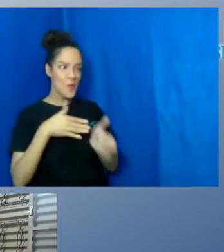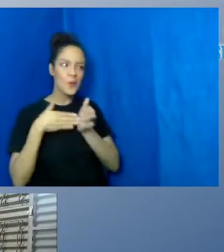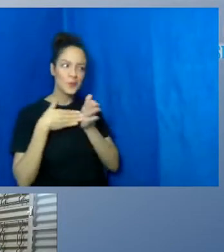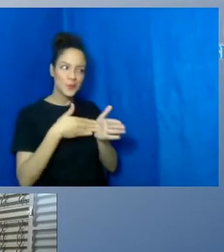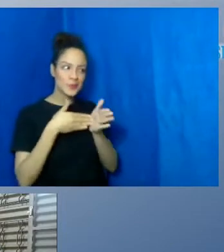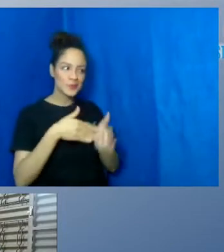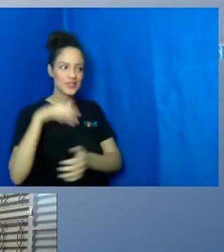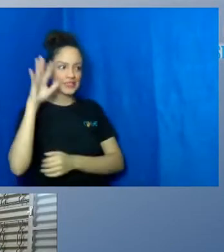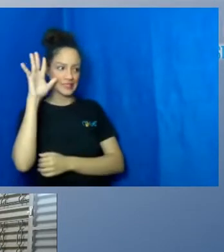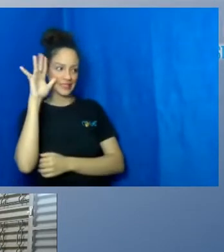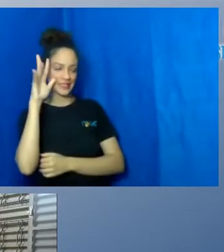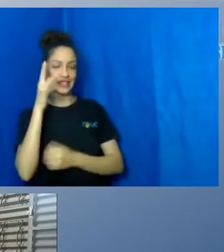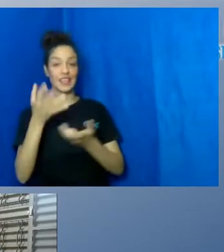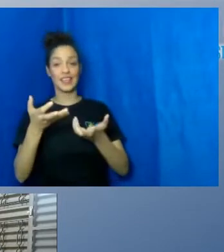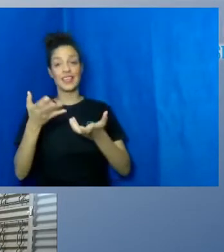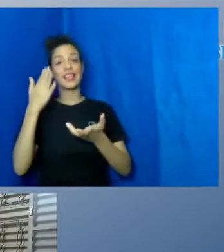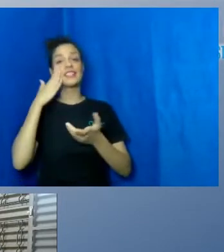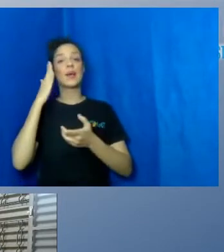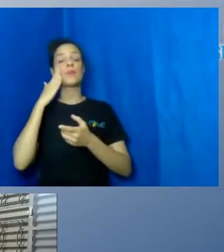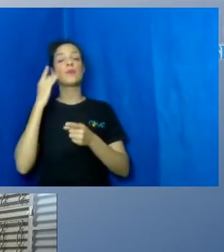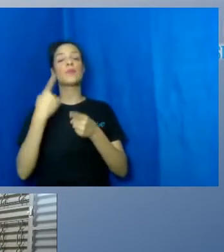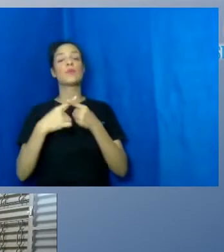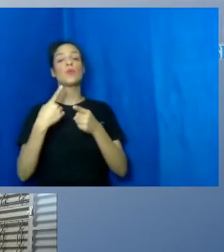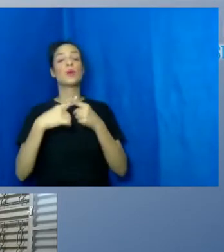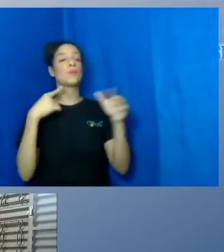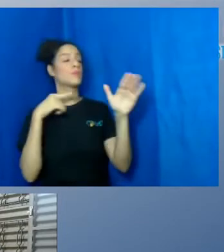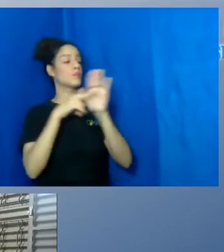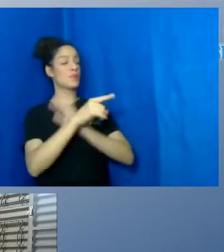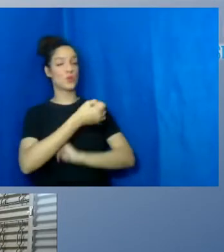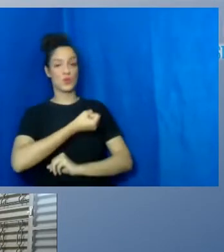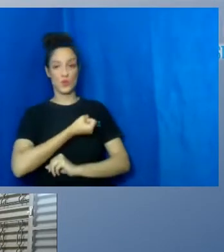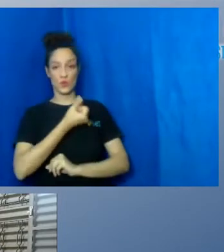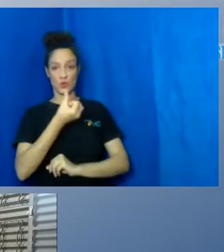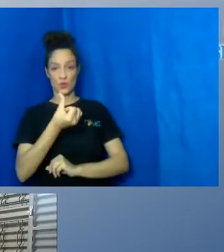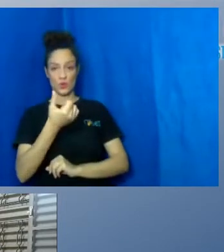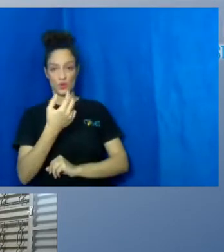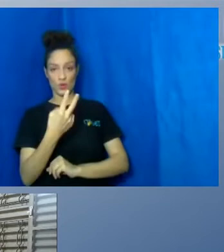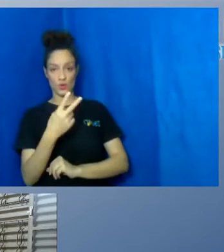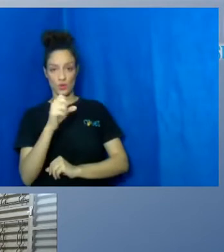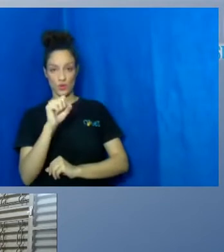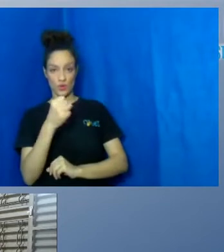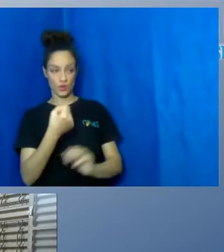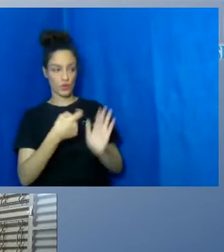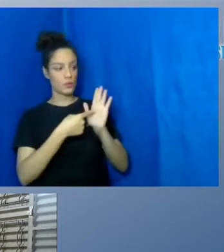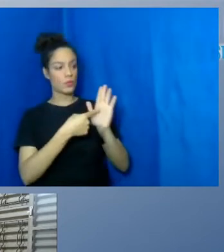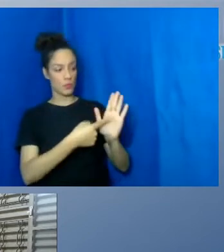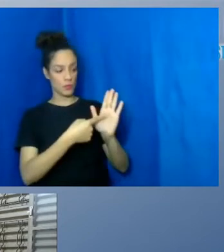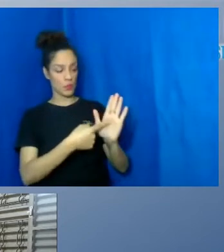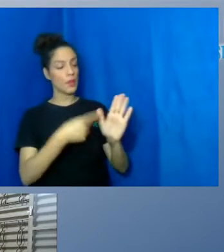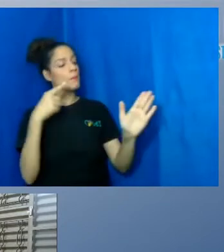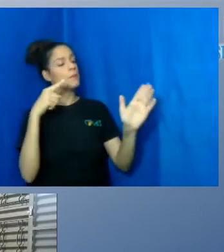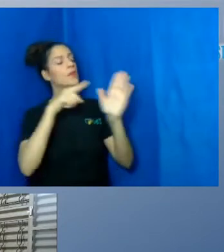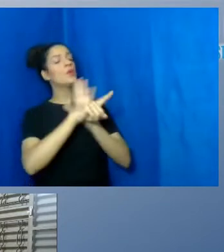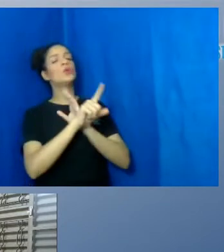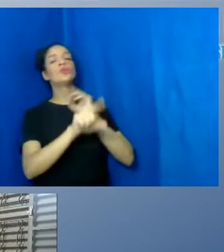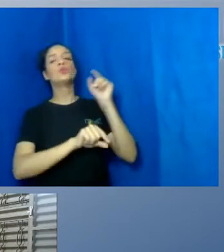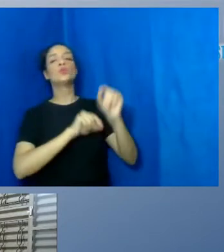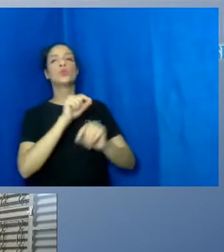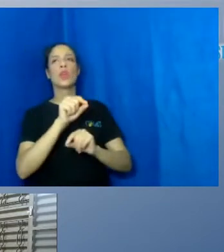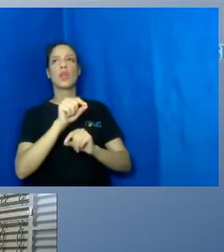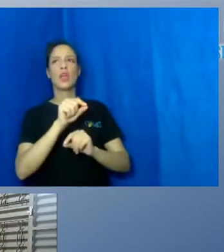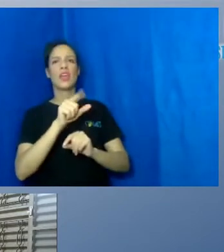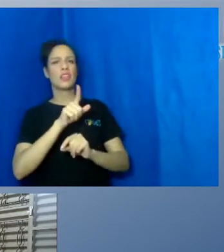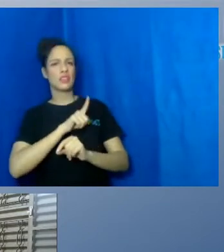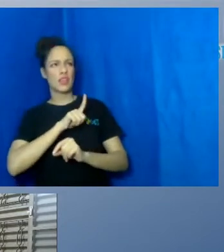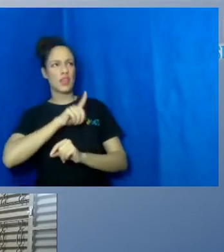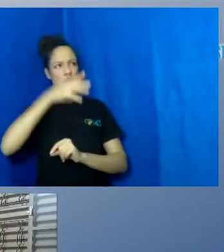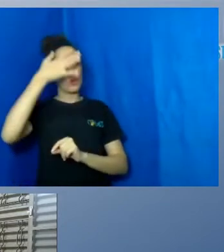Ele quer saber, dentro da questão 628, que a gente acabou de falar, se existem diferentes entendimentos sobre a